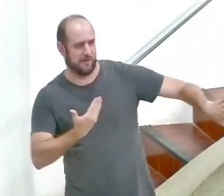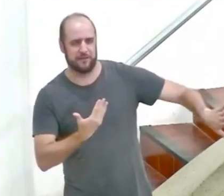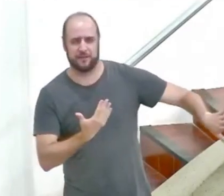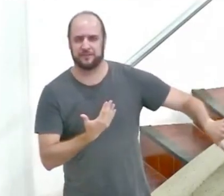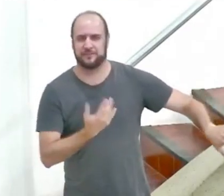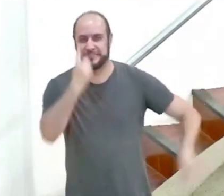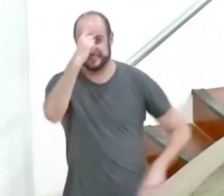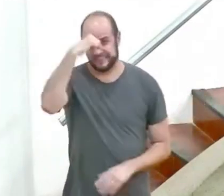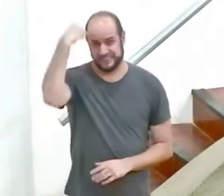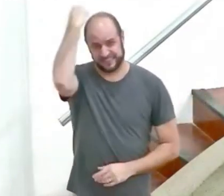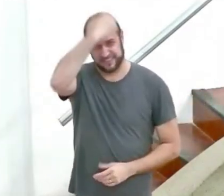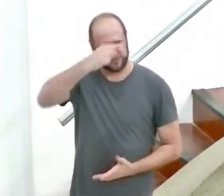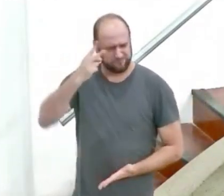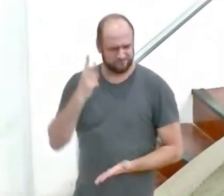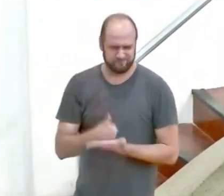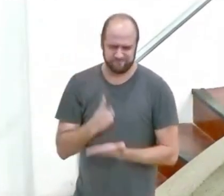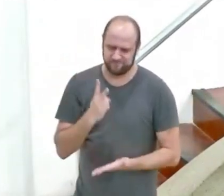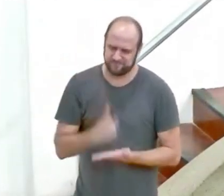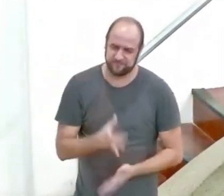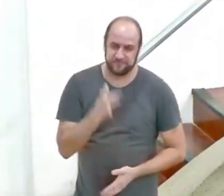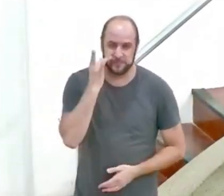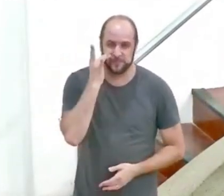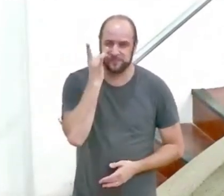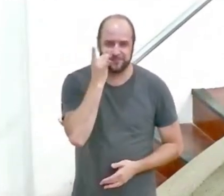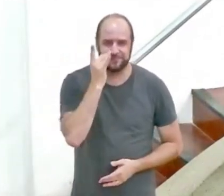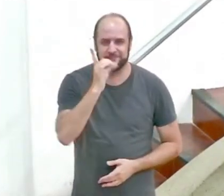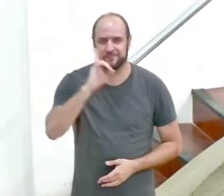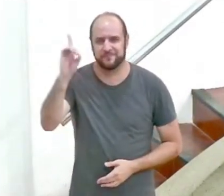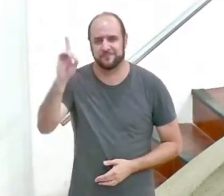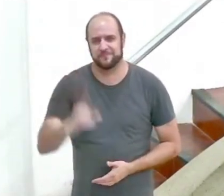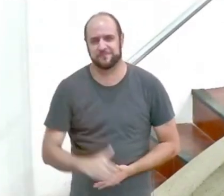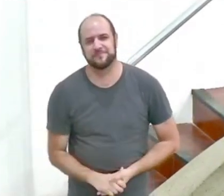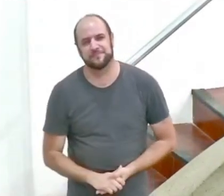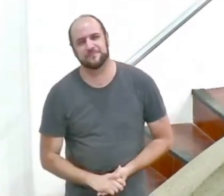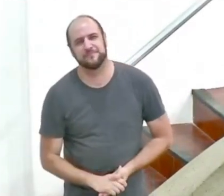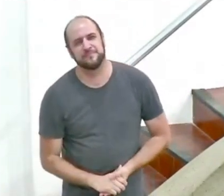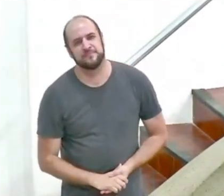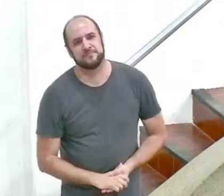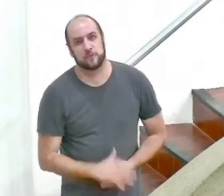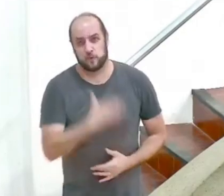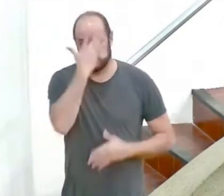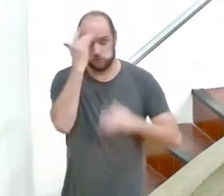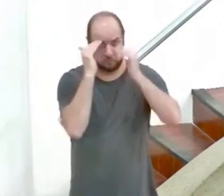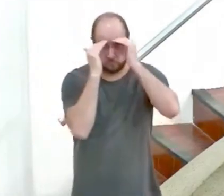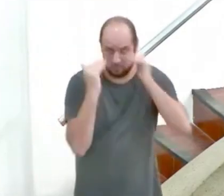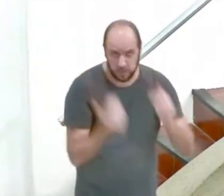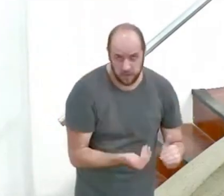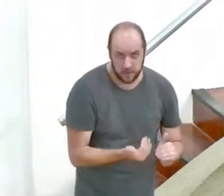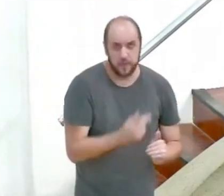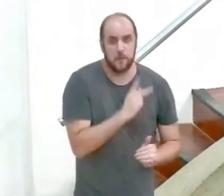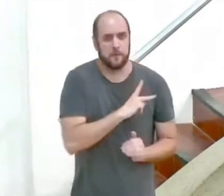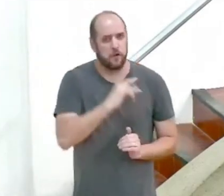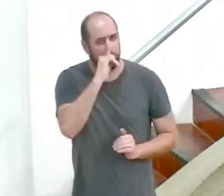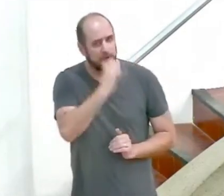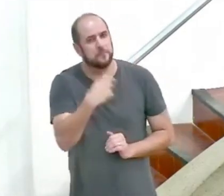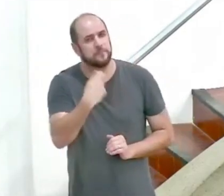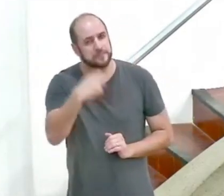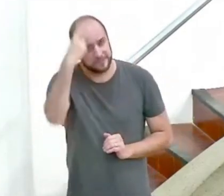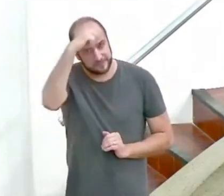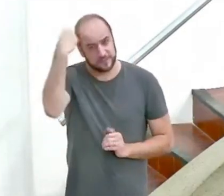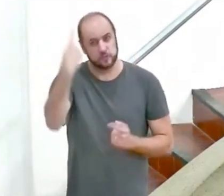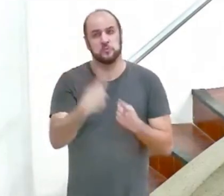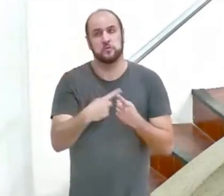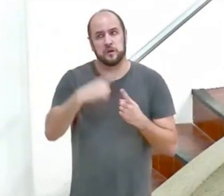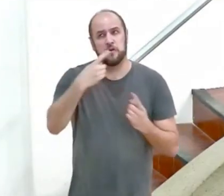para sempre na presença de Deus aos insubmissos Paulo diz que eles devem ser santos por causa da